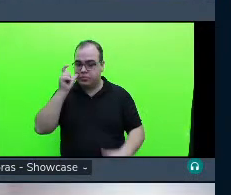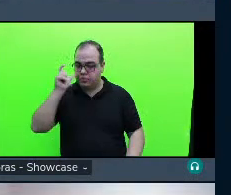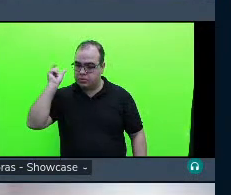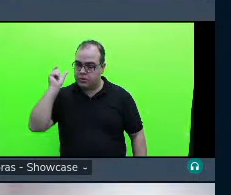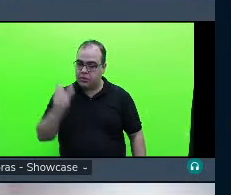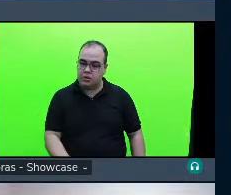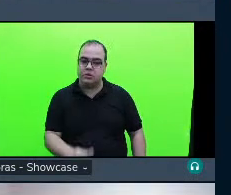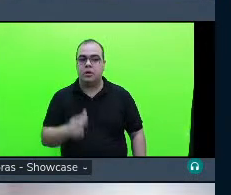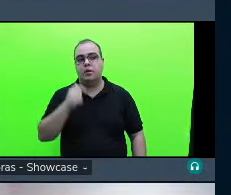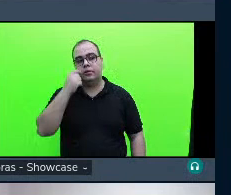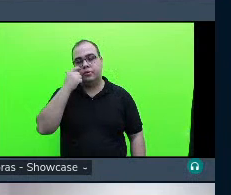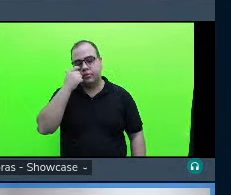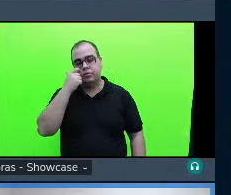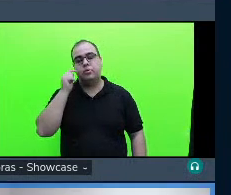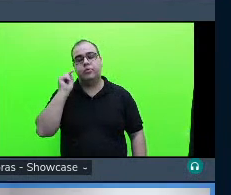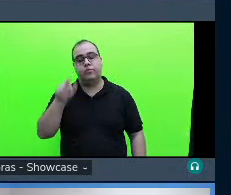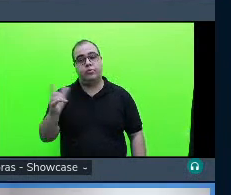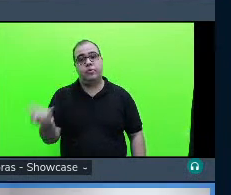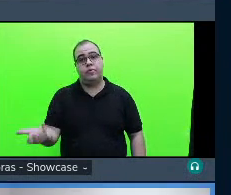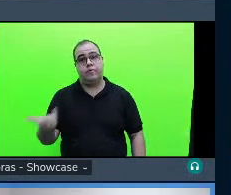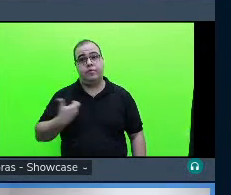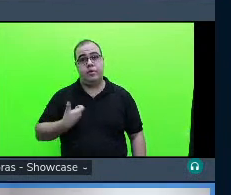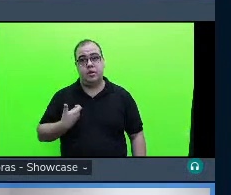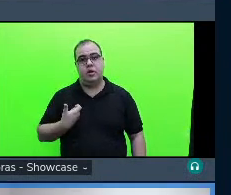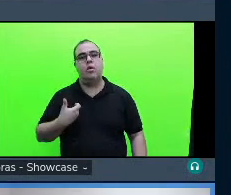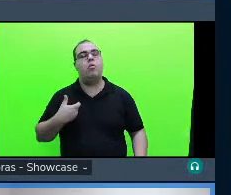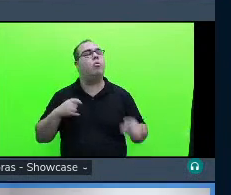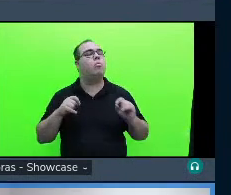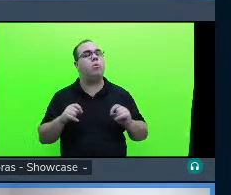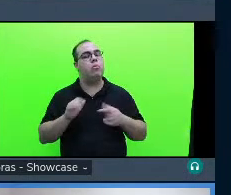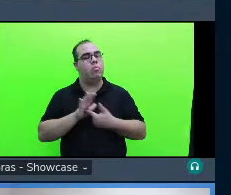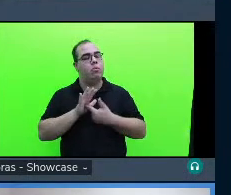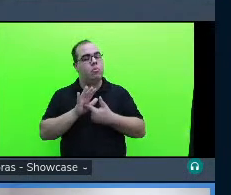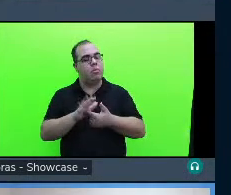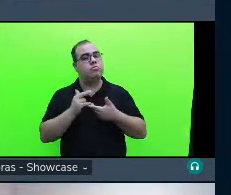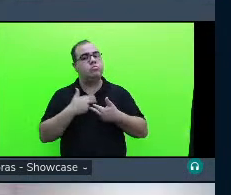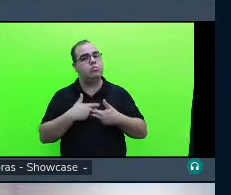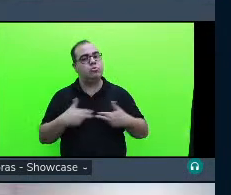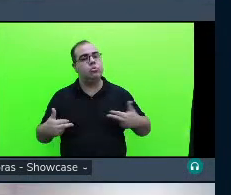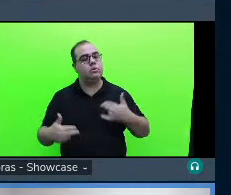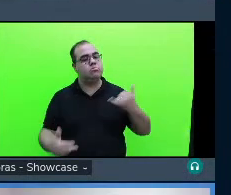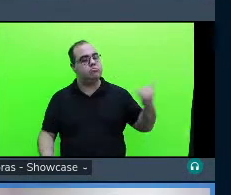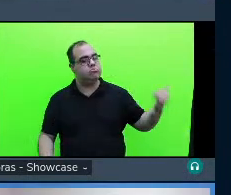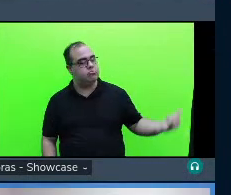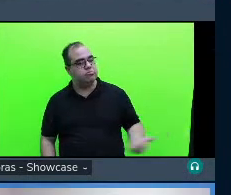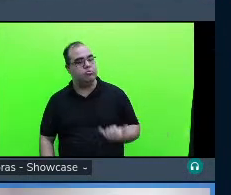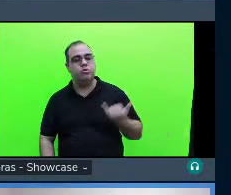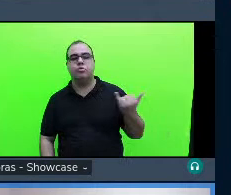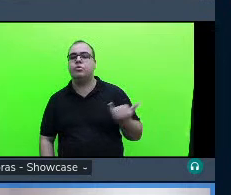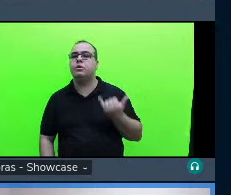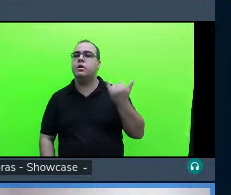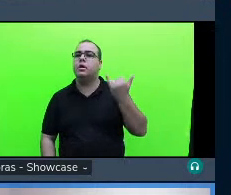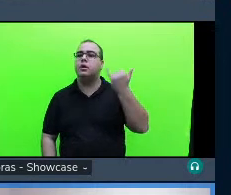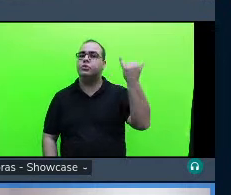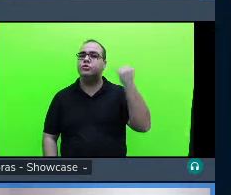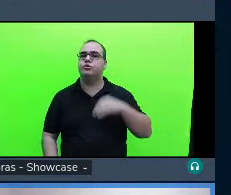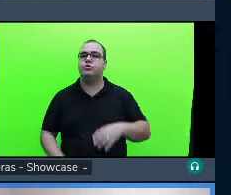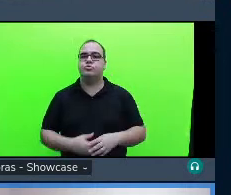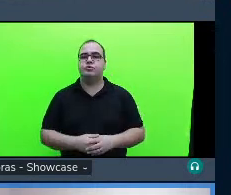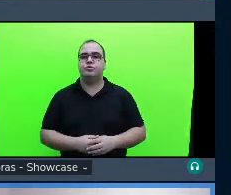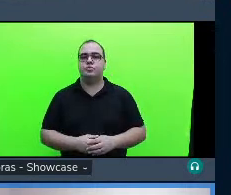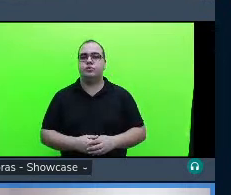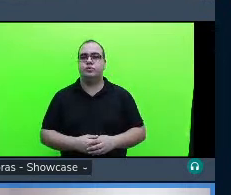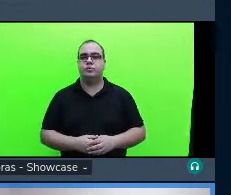que você falasse um pouquinho mais você aponta algo bem importante no desenvolvimento de habilidades de atenção concentração criatividade